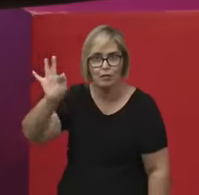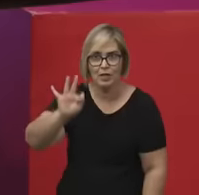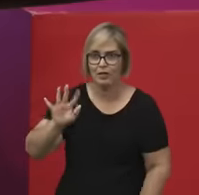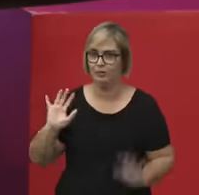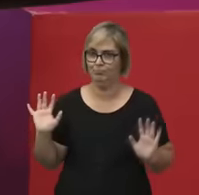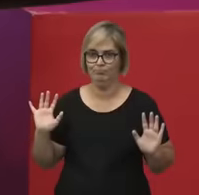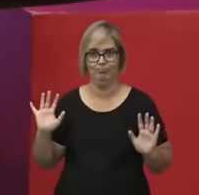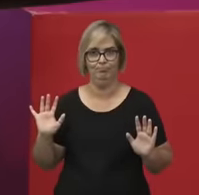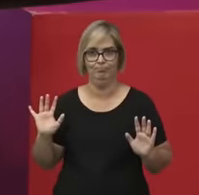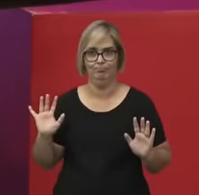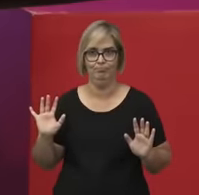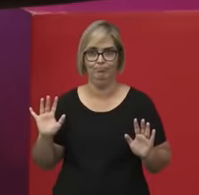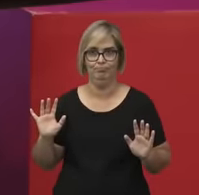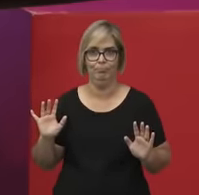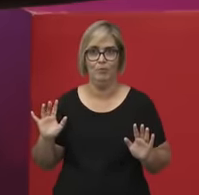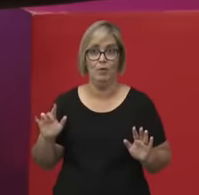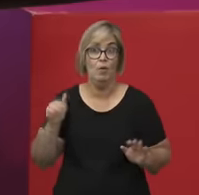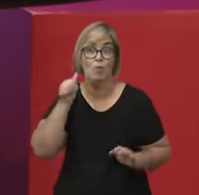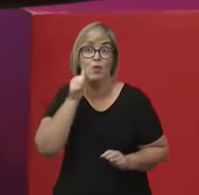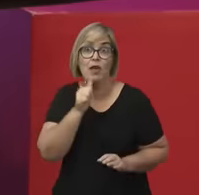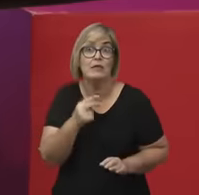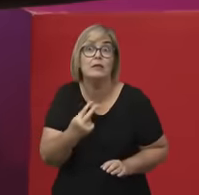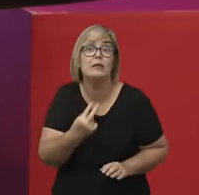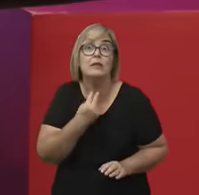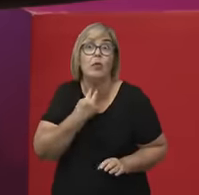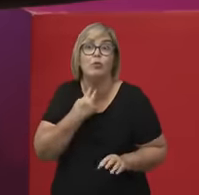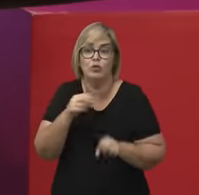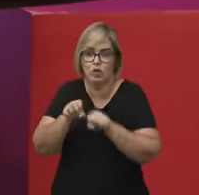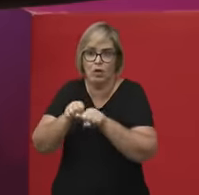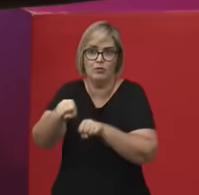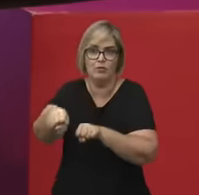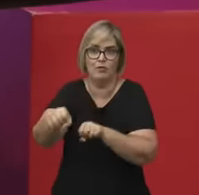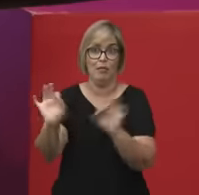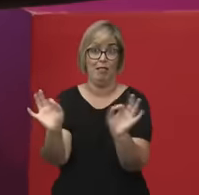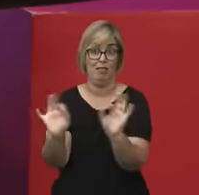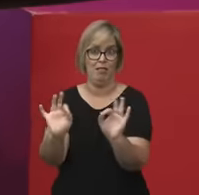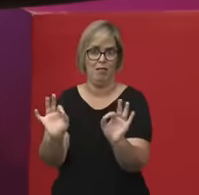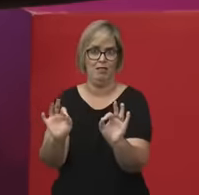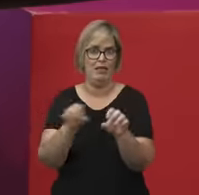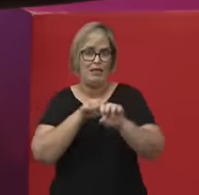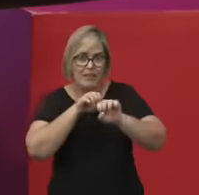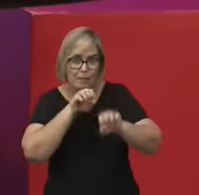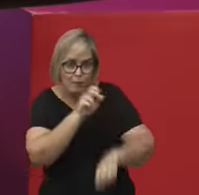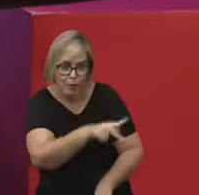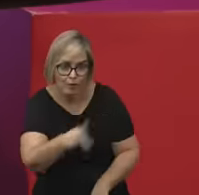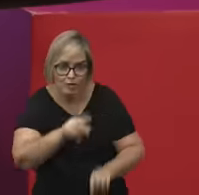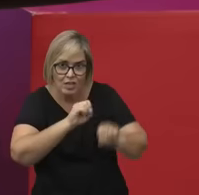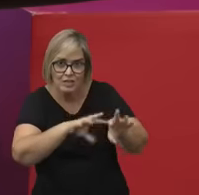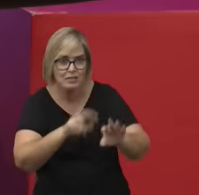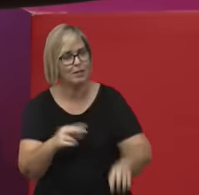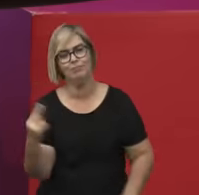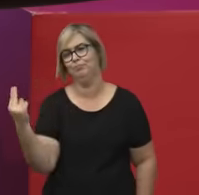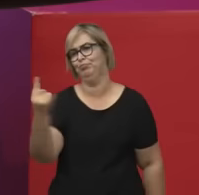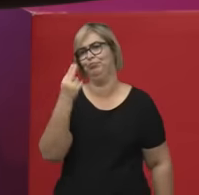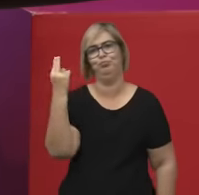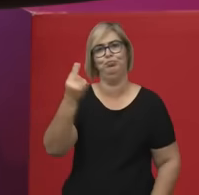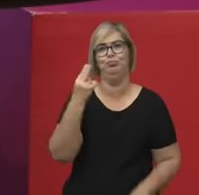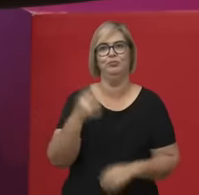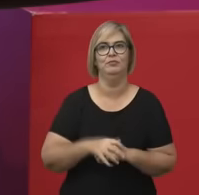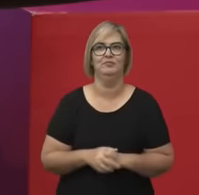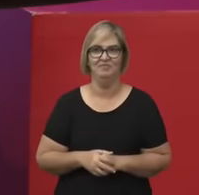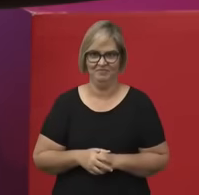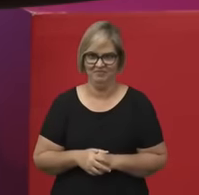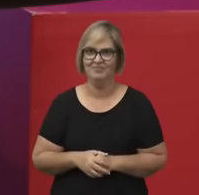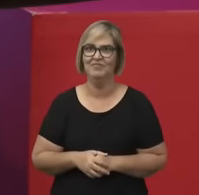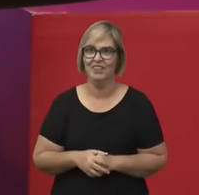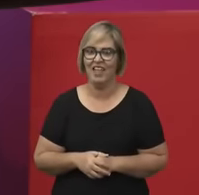ter um diploma, elas não podiam ensinar nas universidades, o que torna mais interessante essa série do